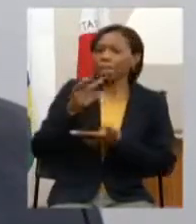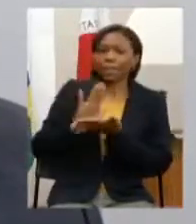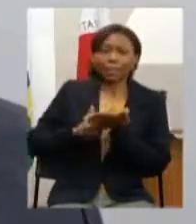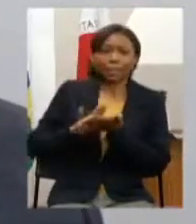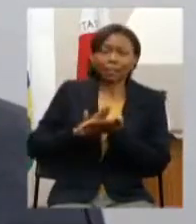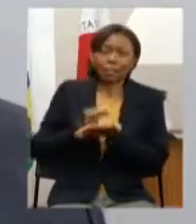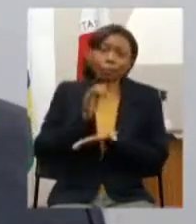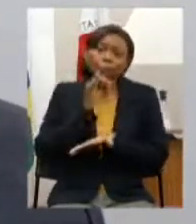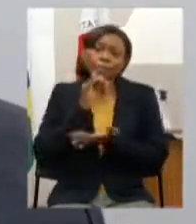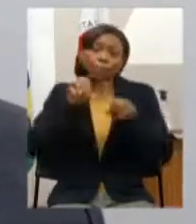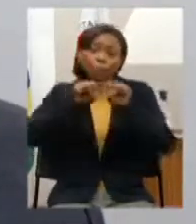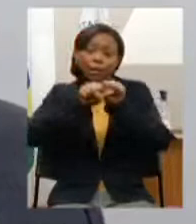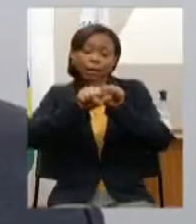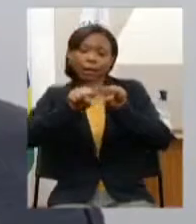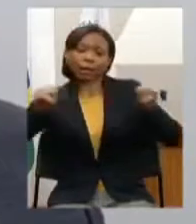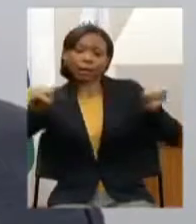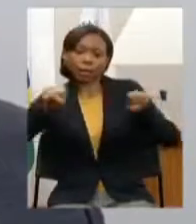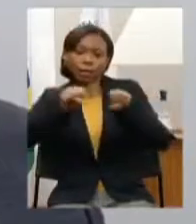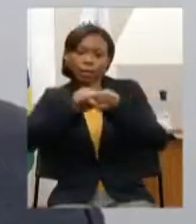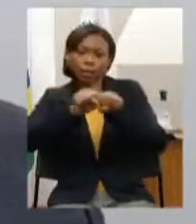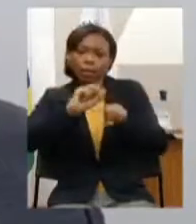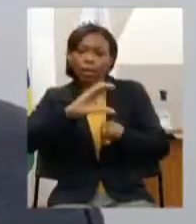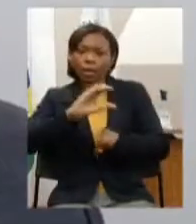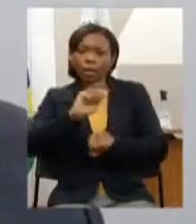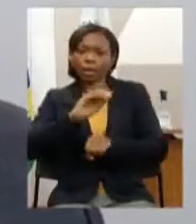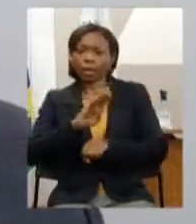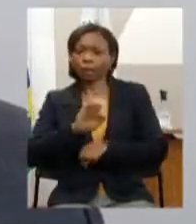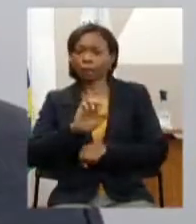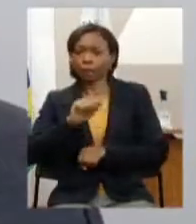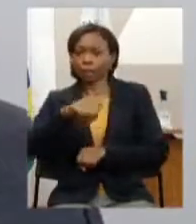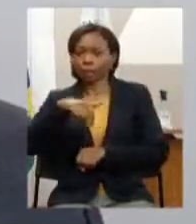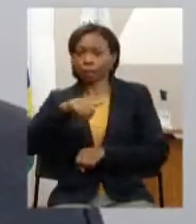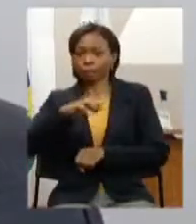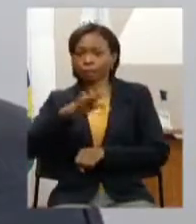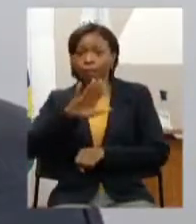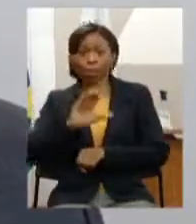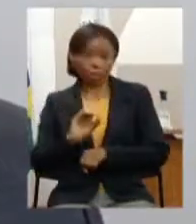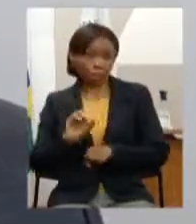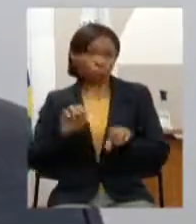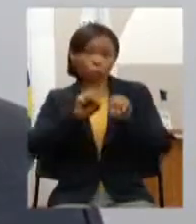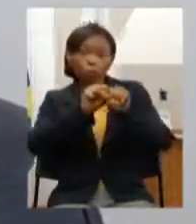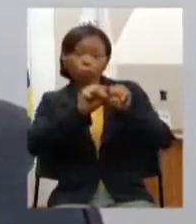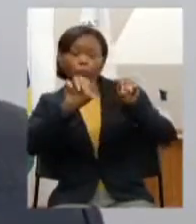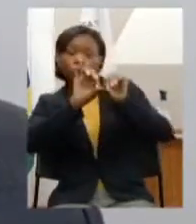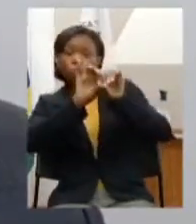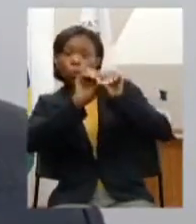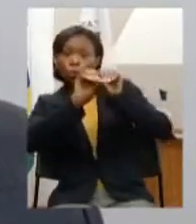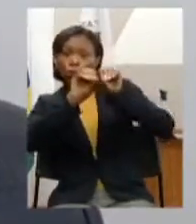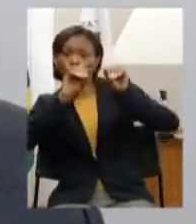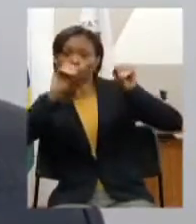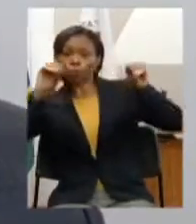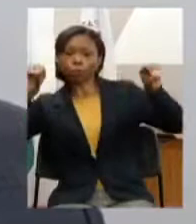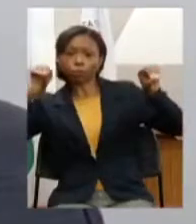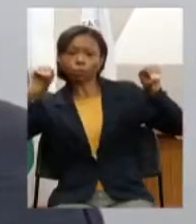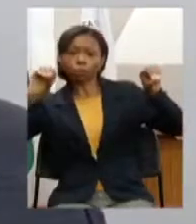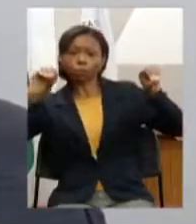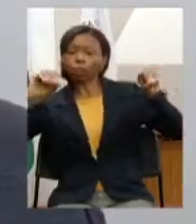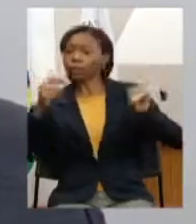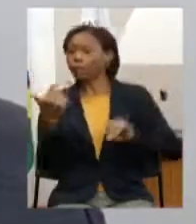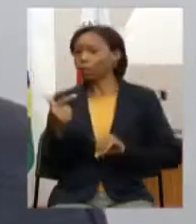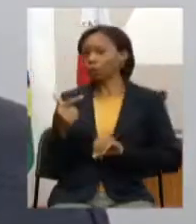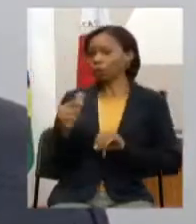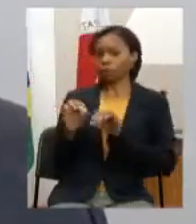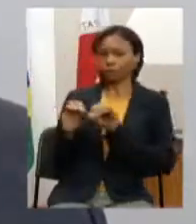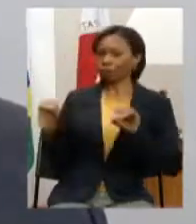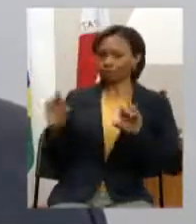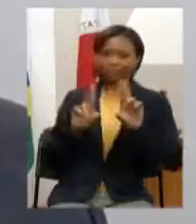ou seja a disposição desse tipo de tecnologia com fio ao invés de sem fio para dar